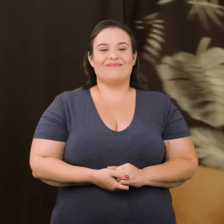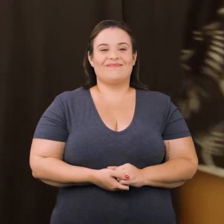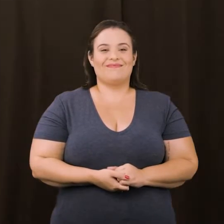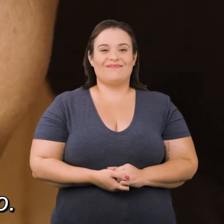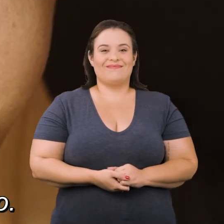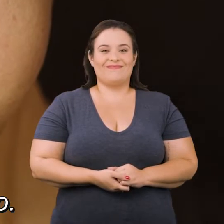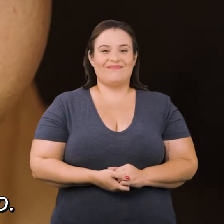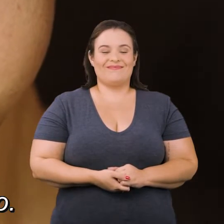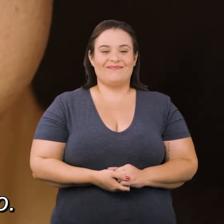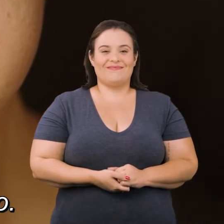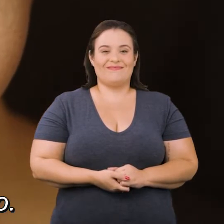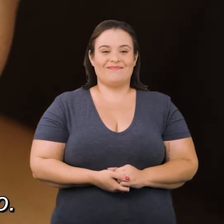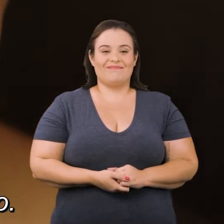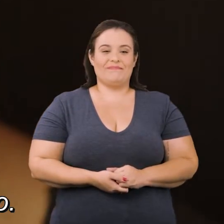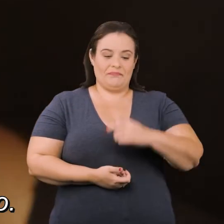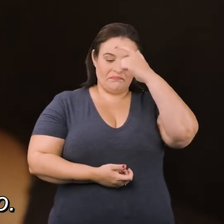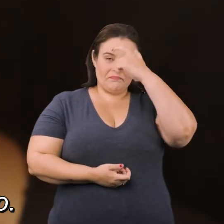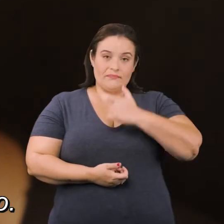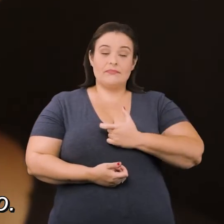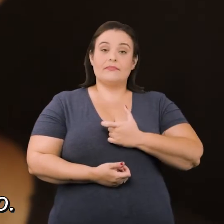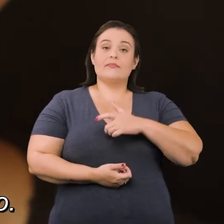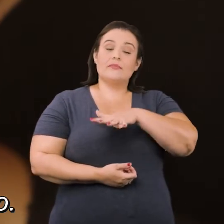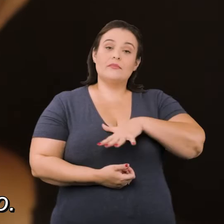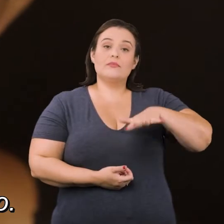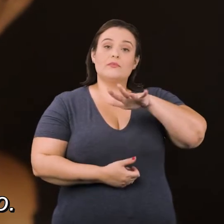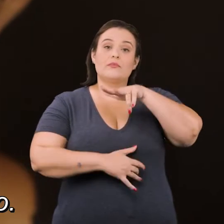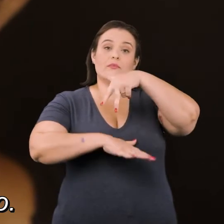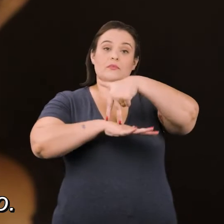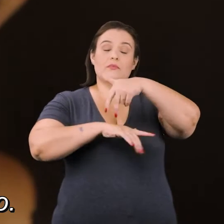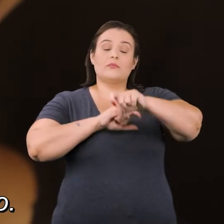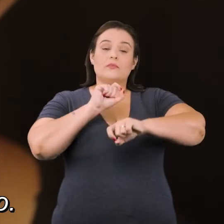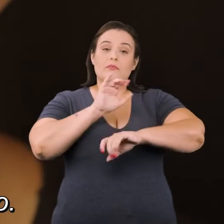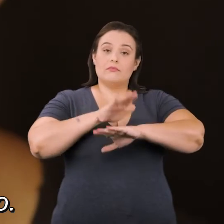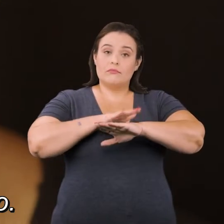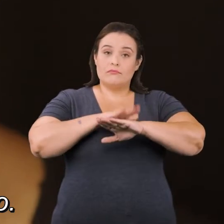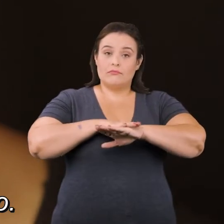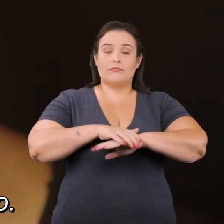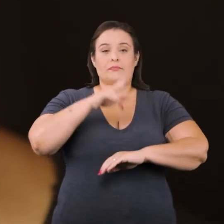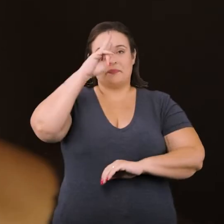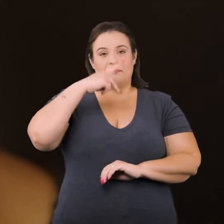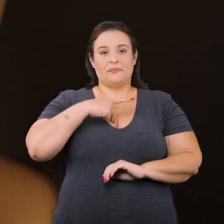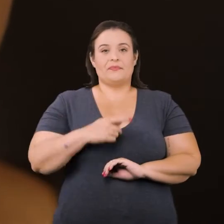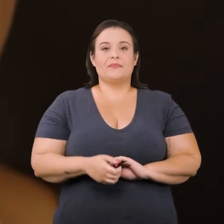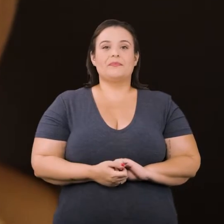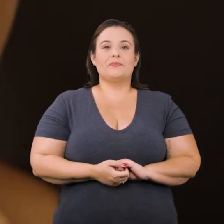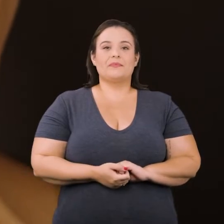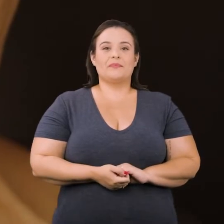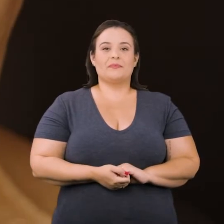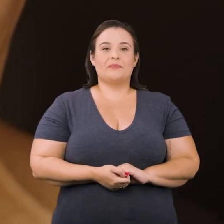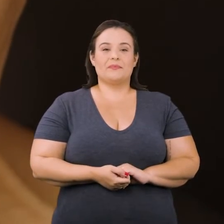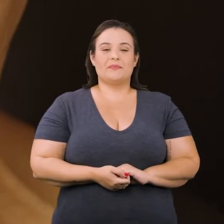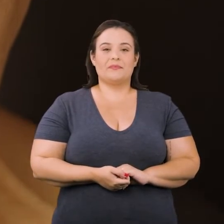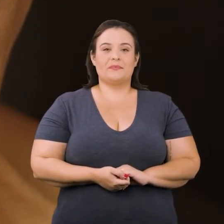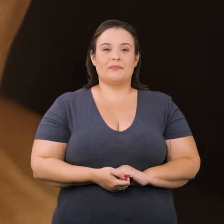De ser um espaço de elaboração de mim mesmo. Revira os olhos e faz